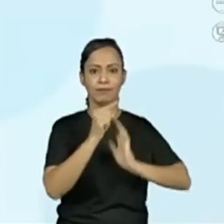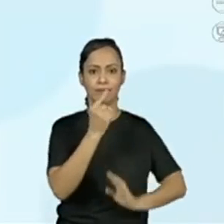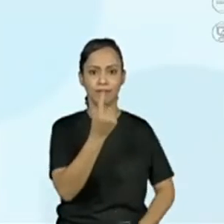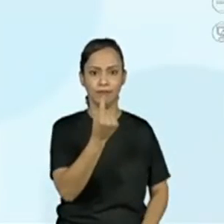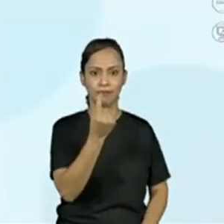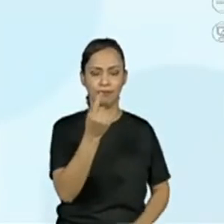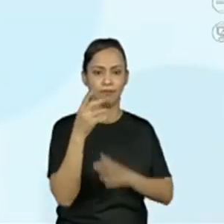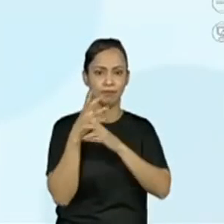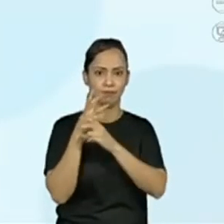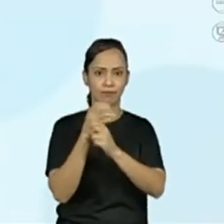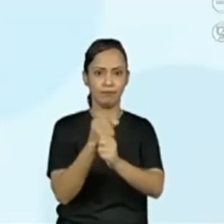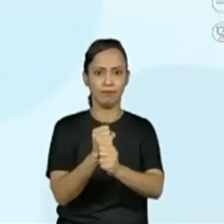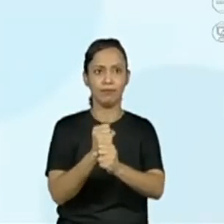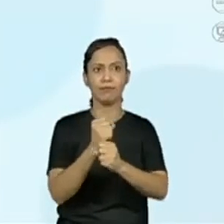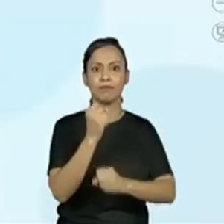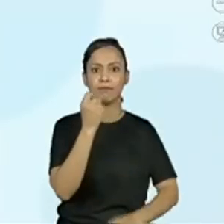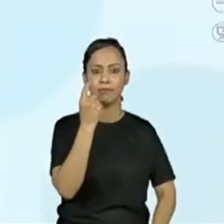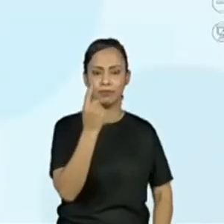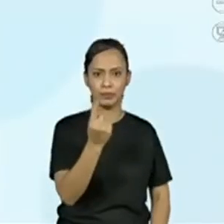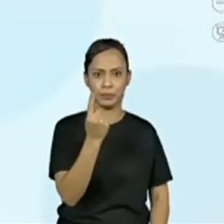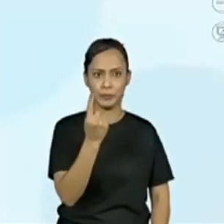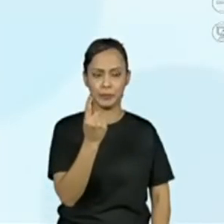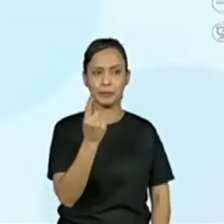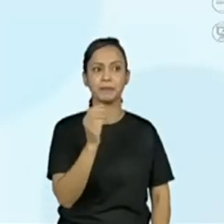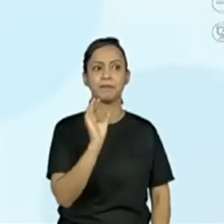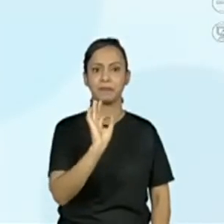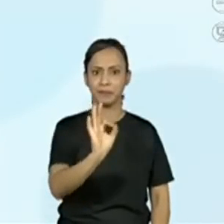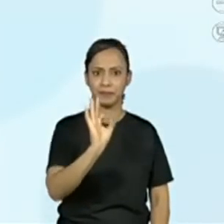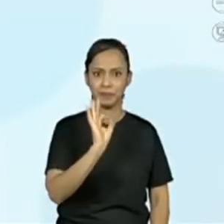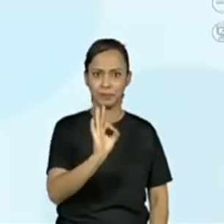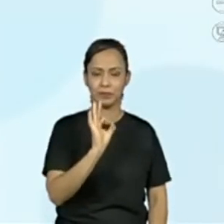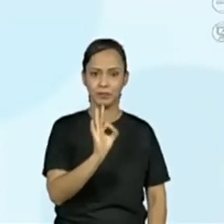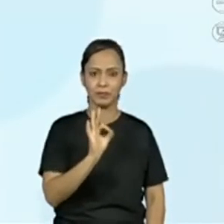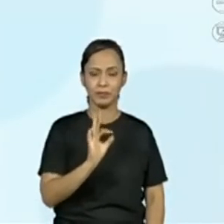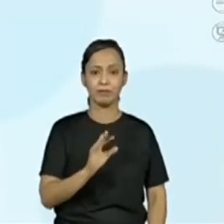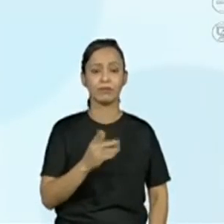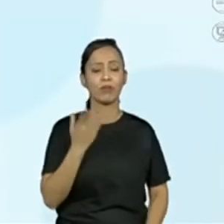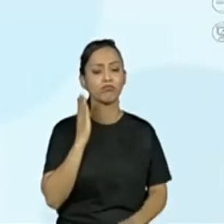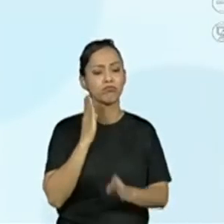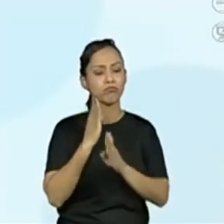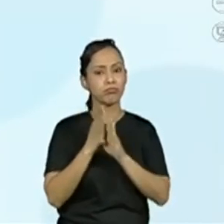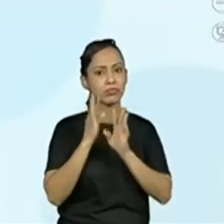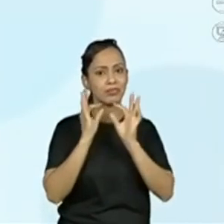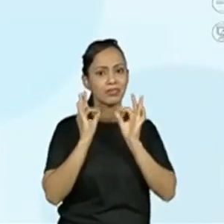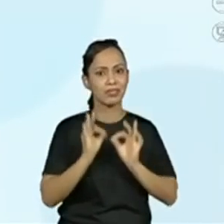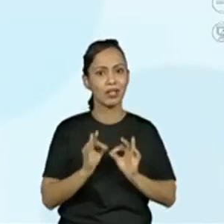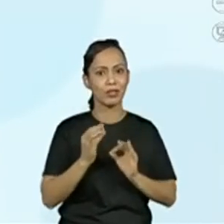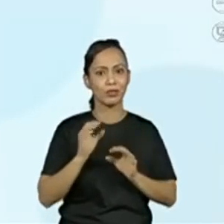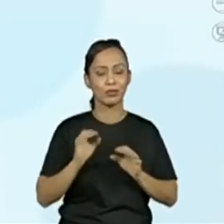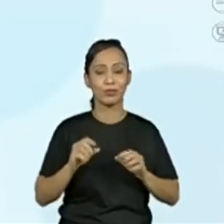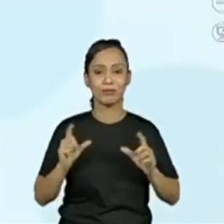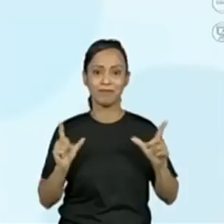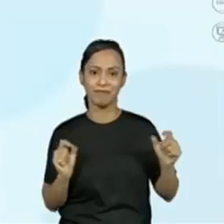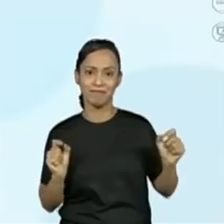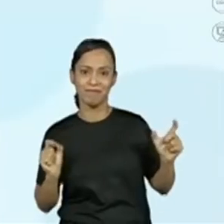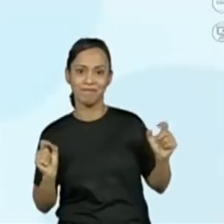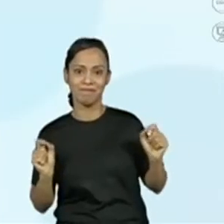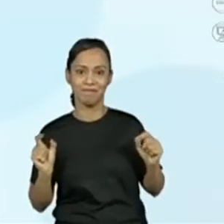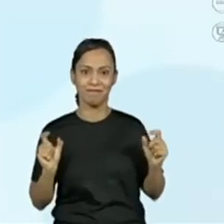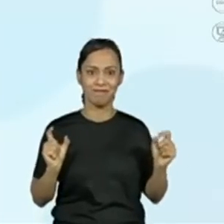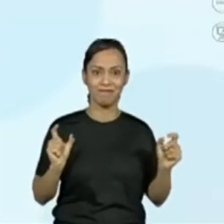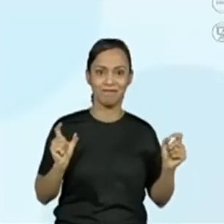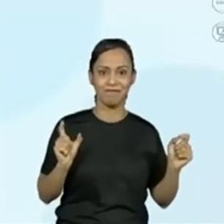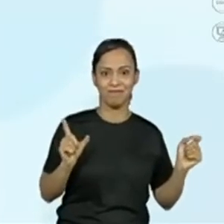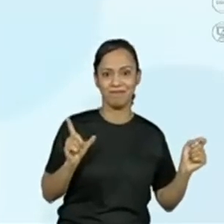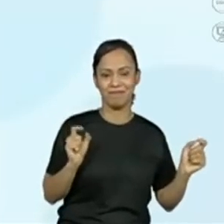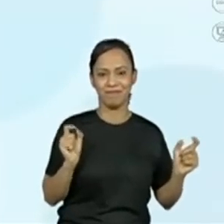confirmar na tela. Chegamos aí ao número 1 com o nosso caranguejo na tela. Muito bom.